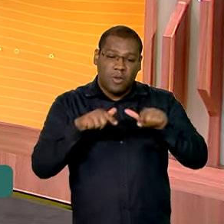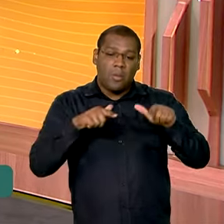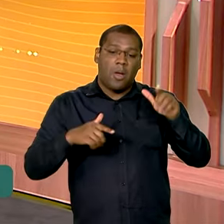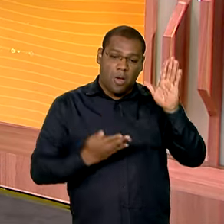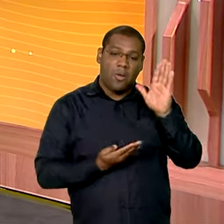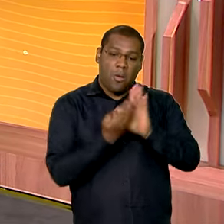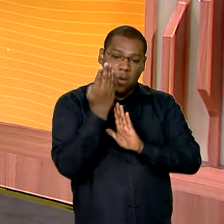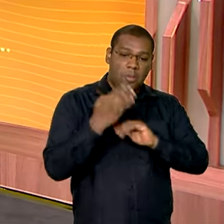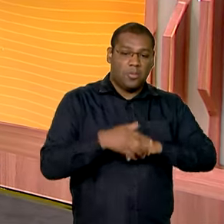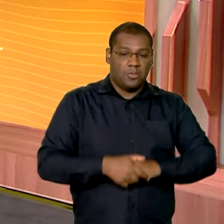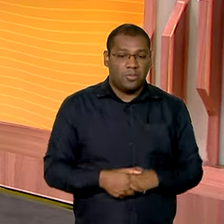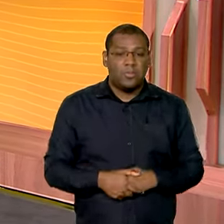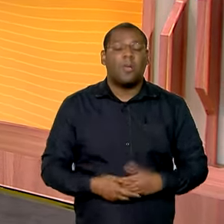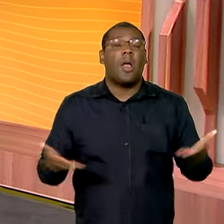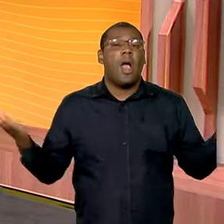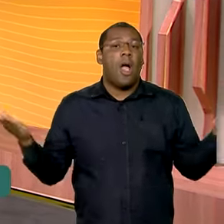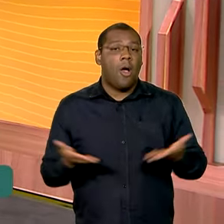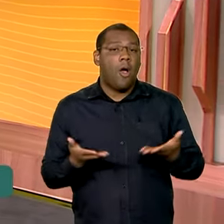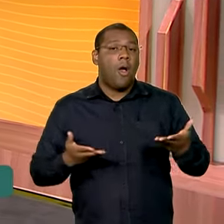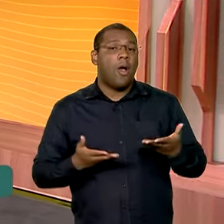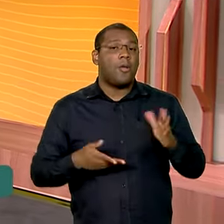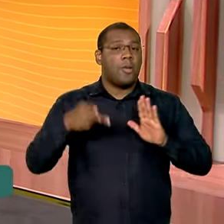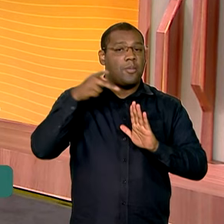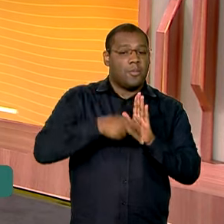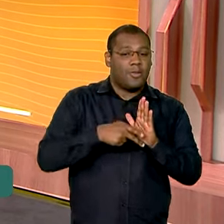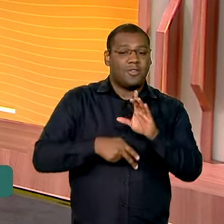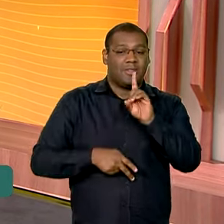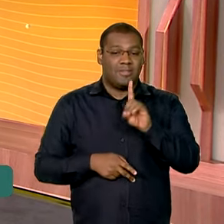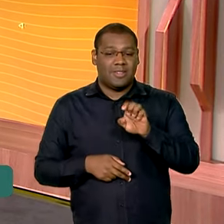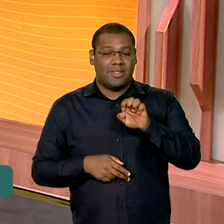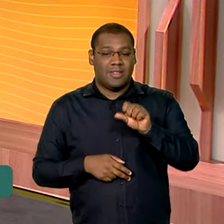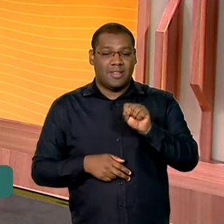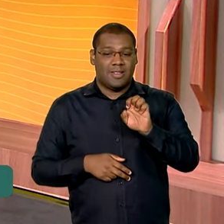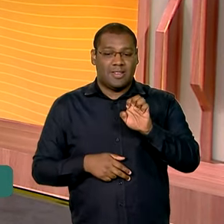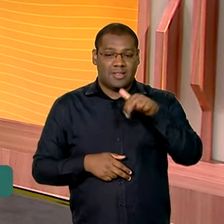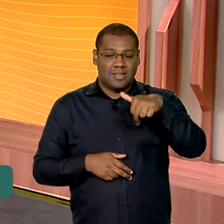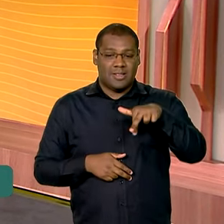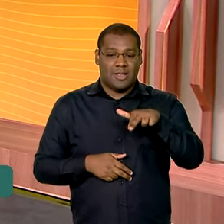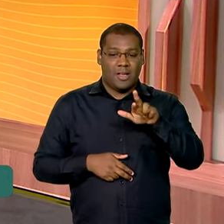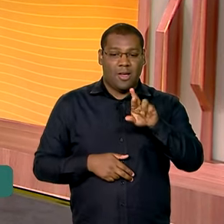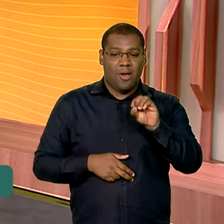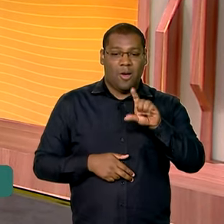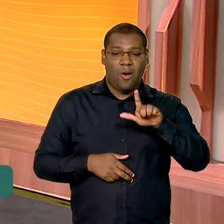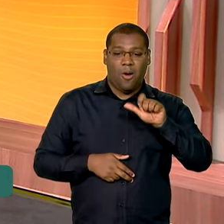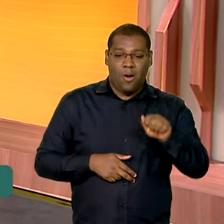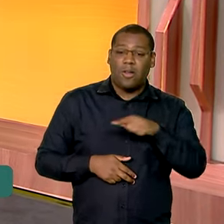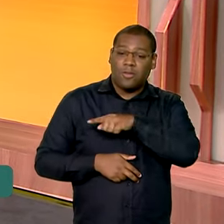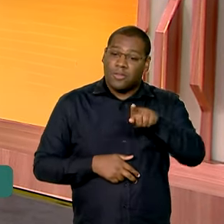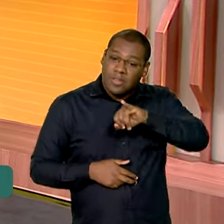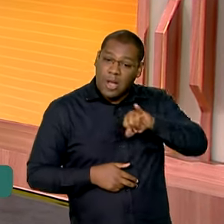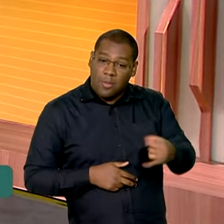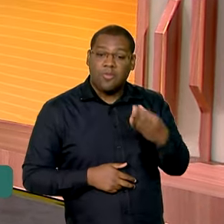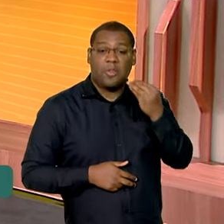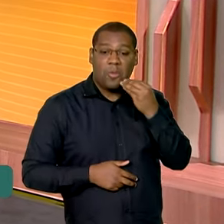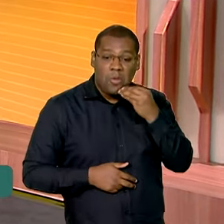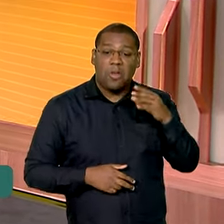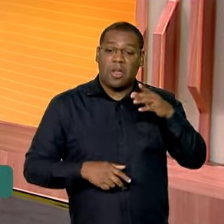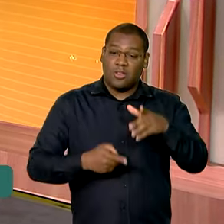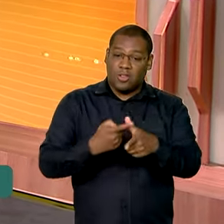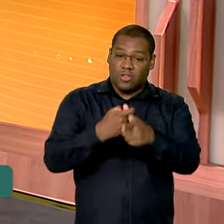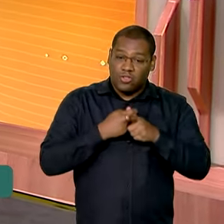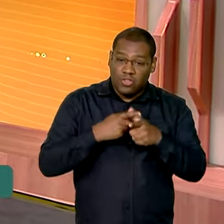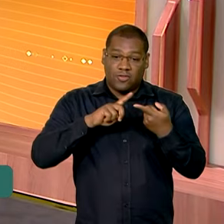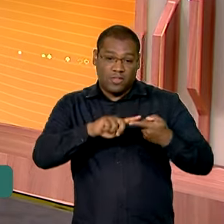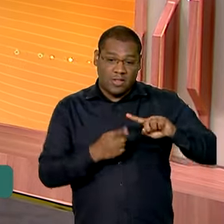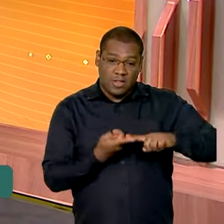A gente fala agora sobre o Desenrola Brasil. Ainda dá tempo de aproveitar as condições especiais para renegociar as dívidas